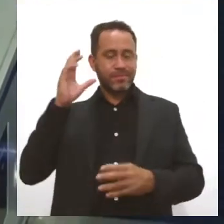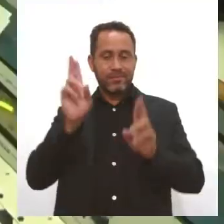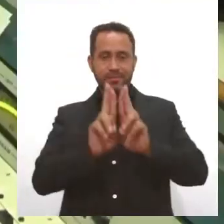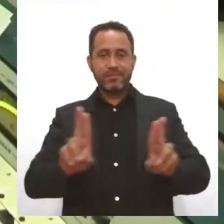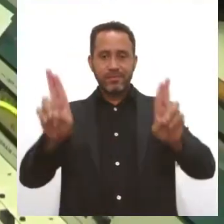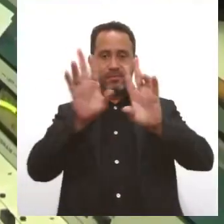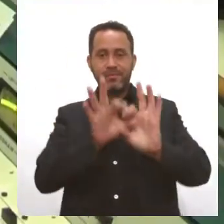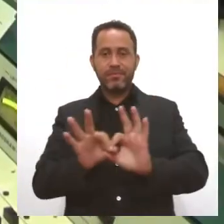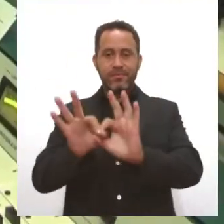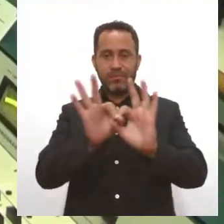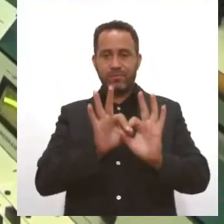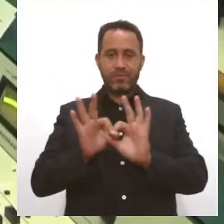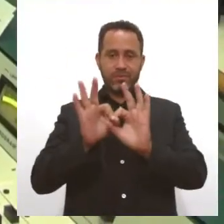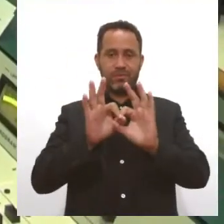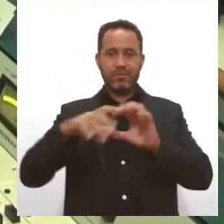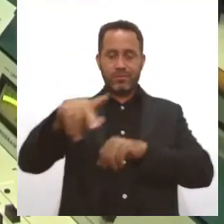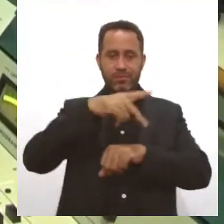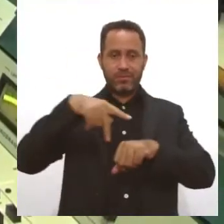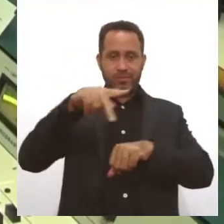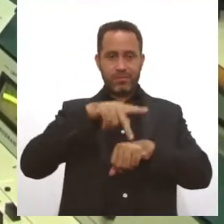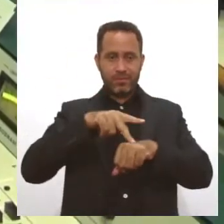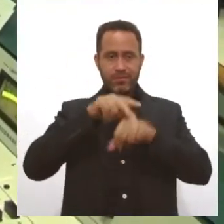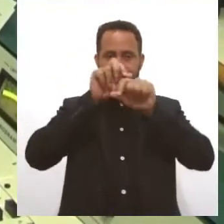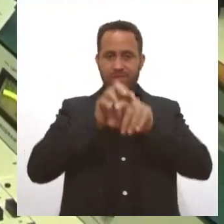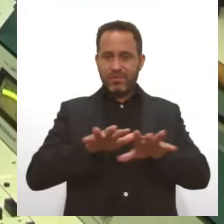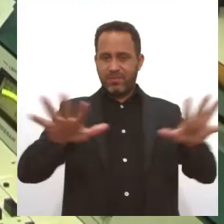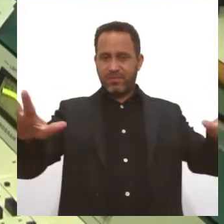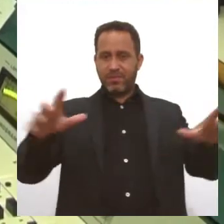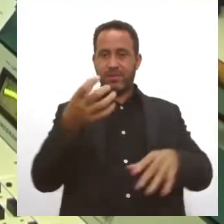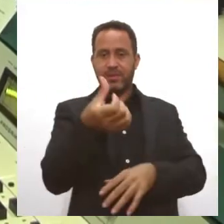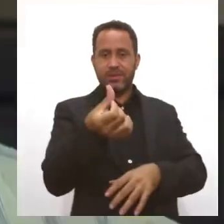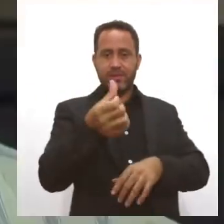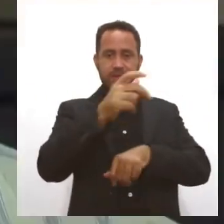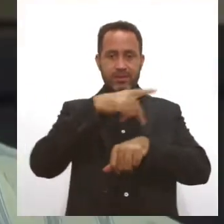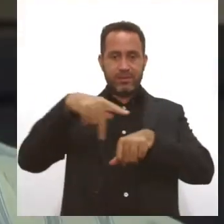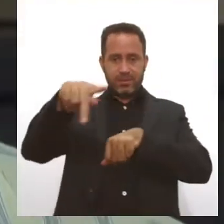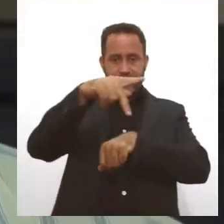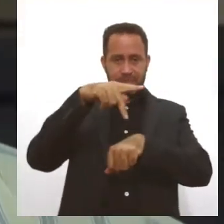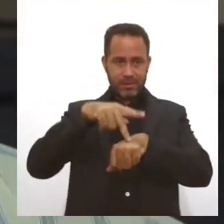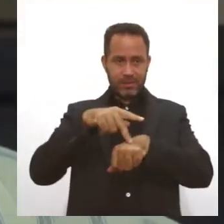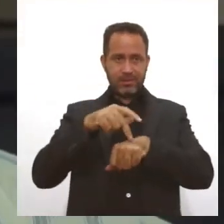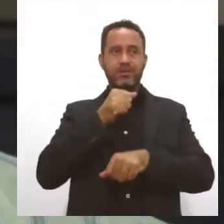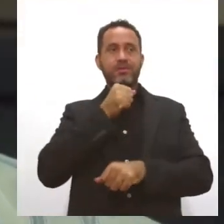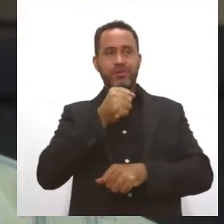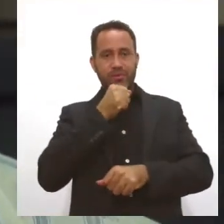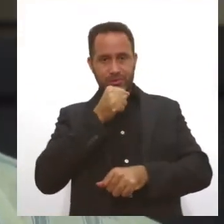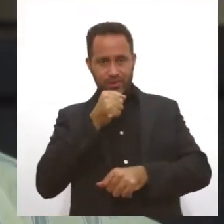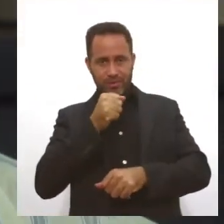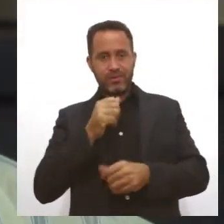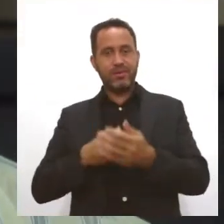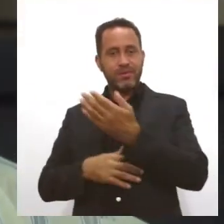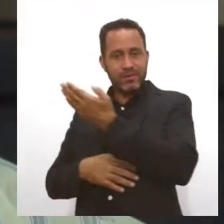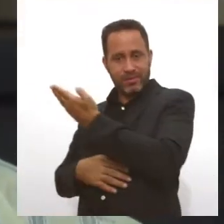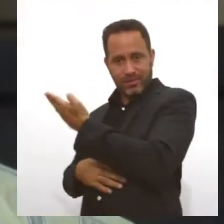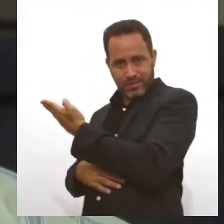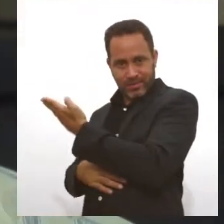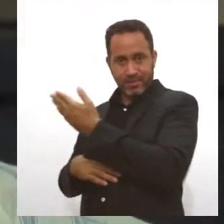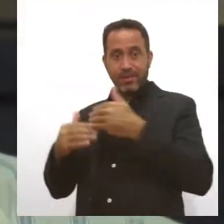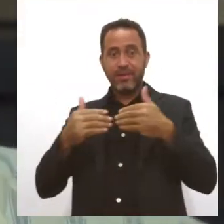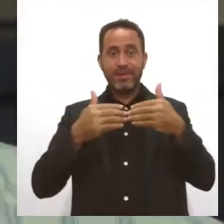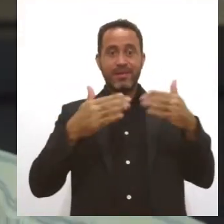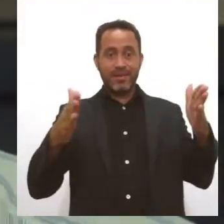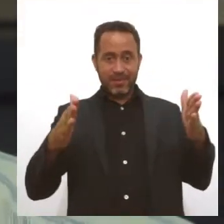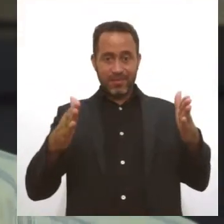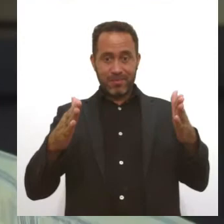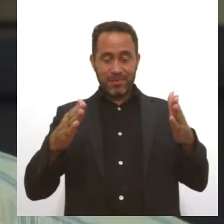e transmitida simultaneamente para seis países. Para o jornalista Chiquinho Ferreira, que iniciou no rádio